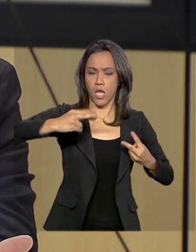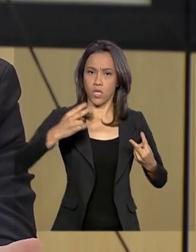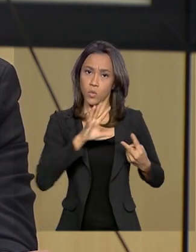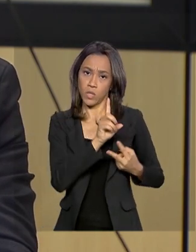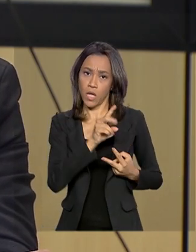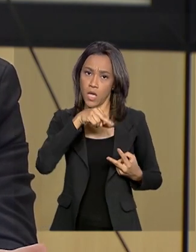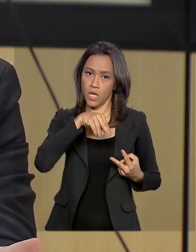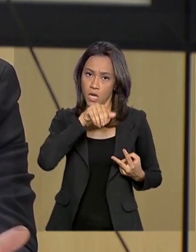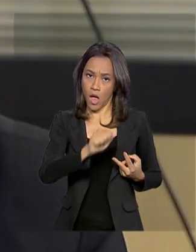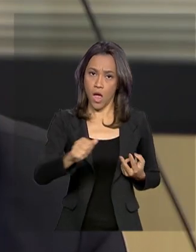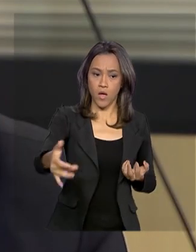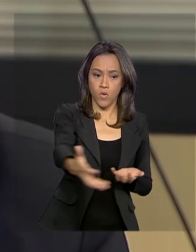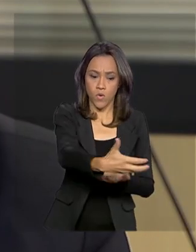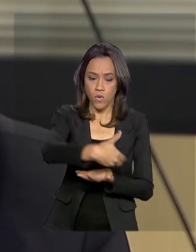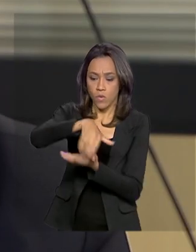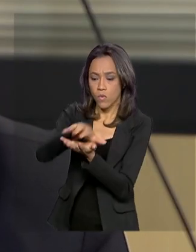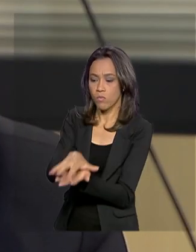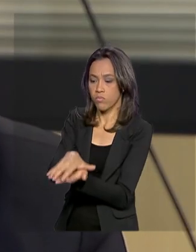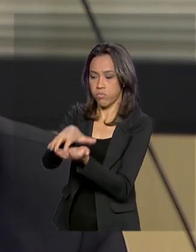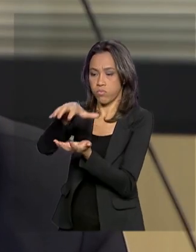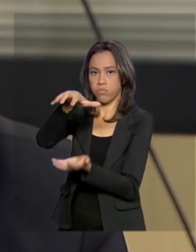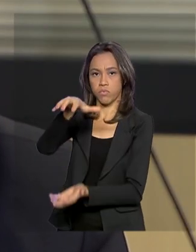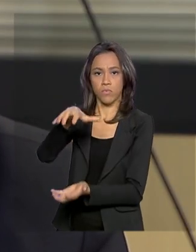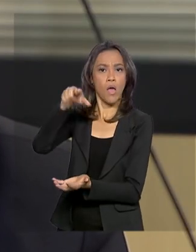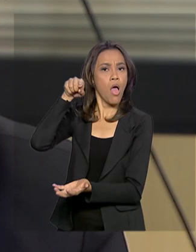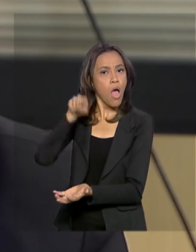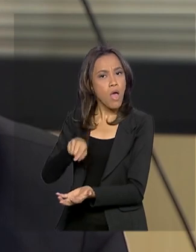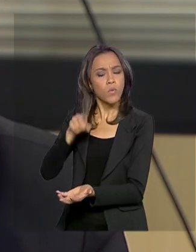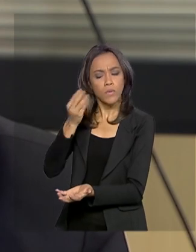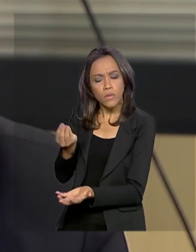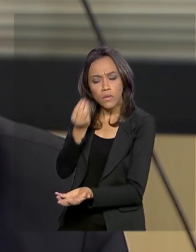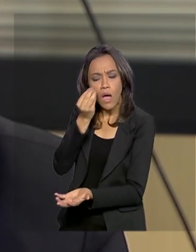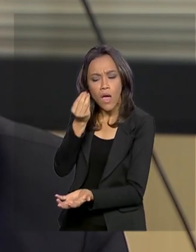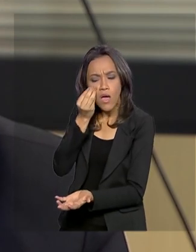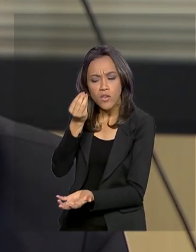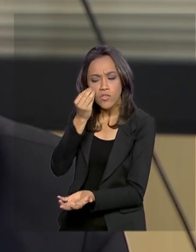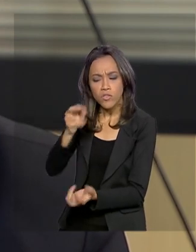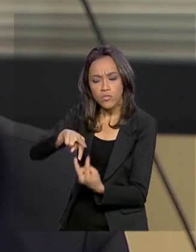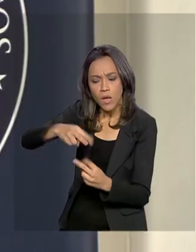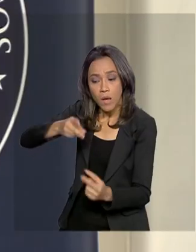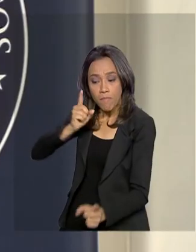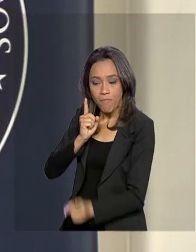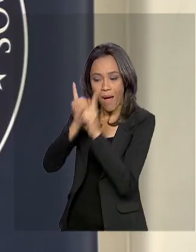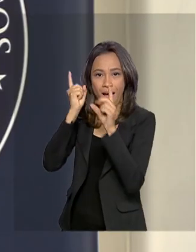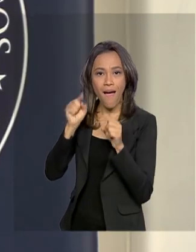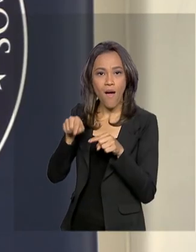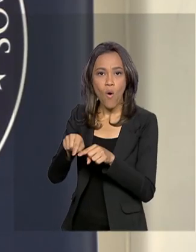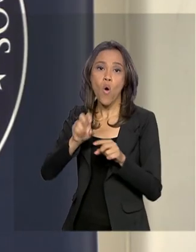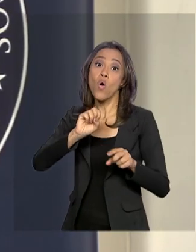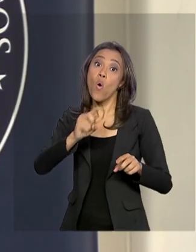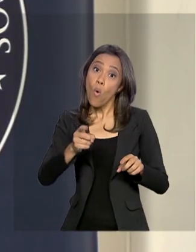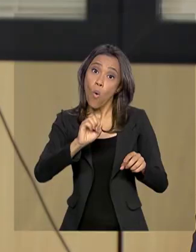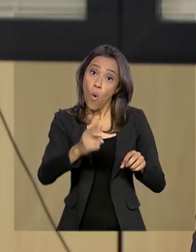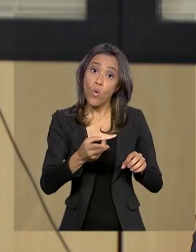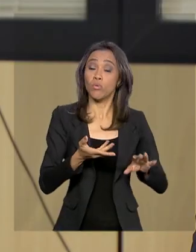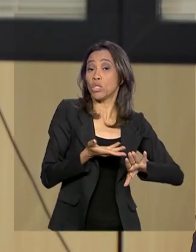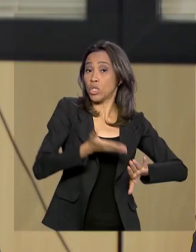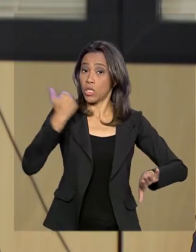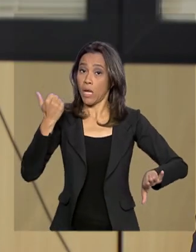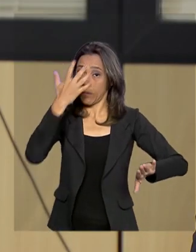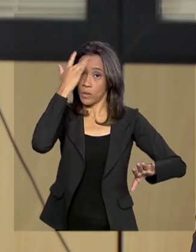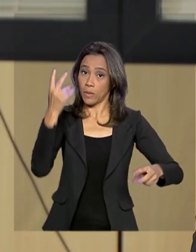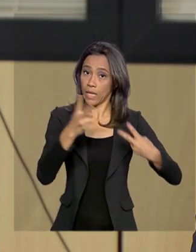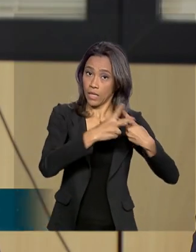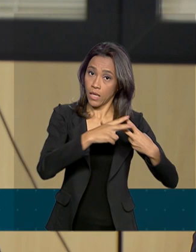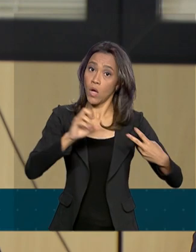no Banco Nacional de Perfis. O resultado de um teste de DNA pode identificar ou inocentar um suspeito. É uma rede